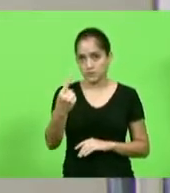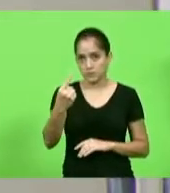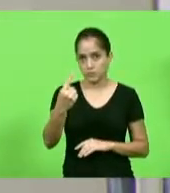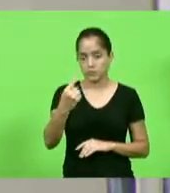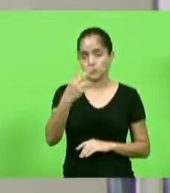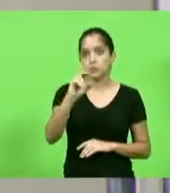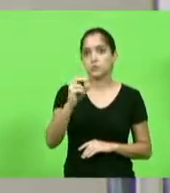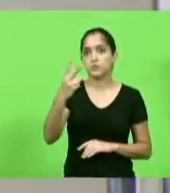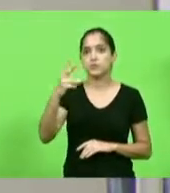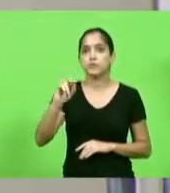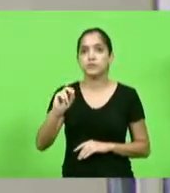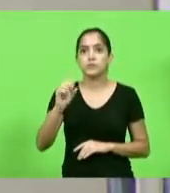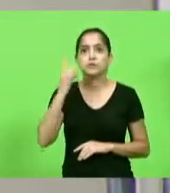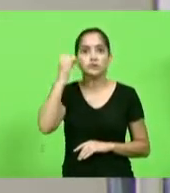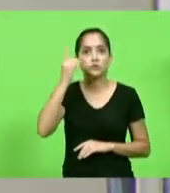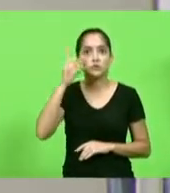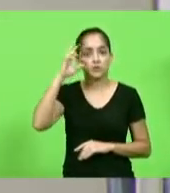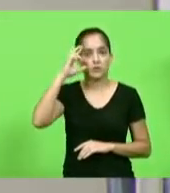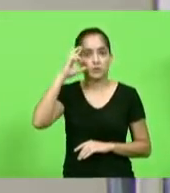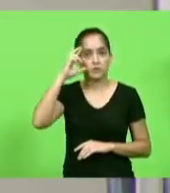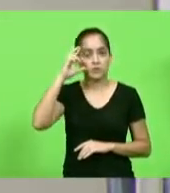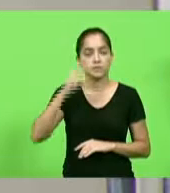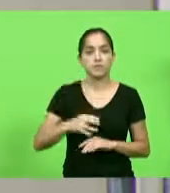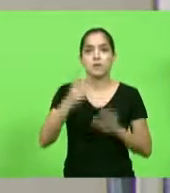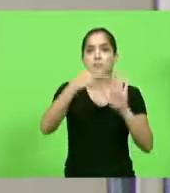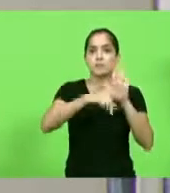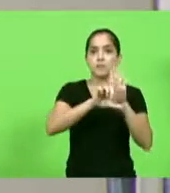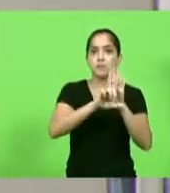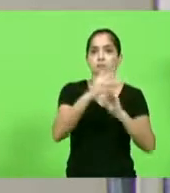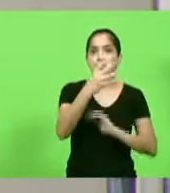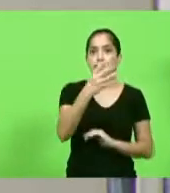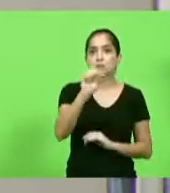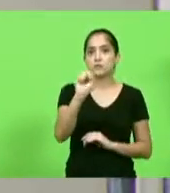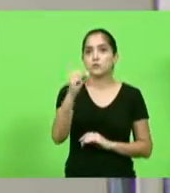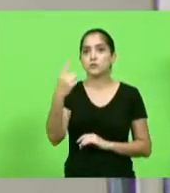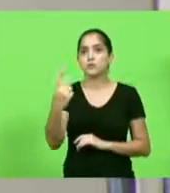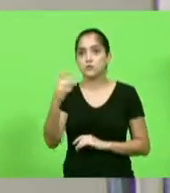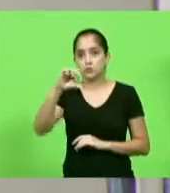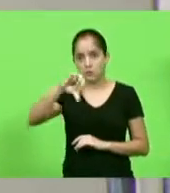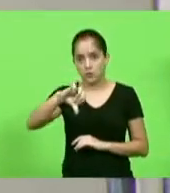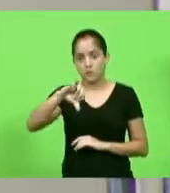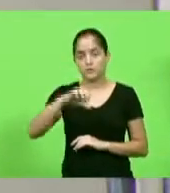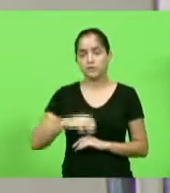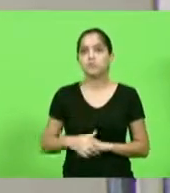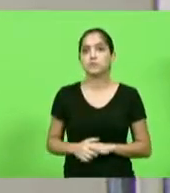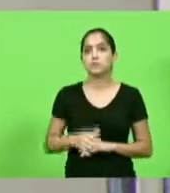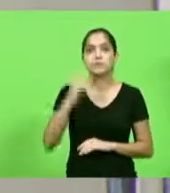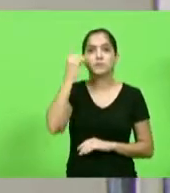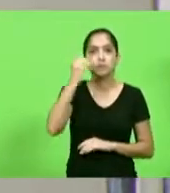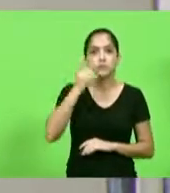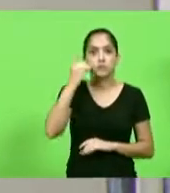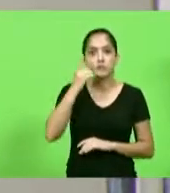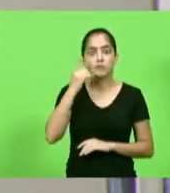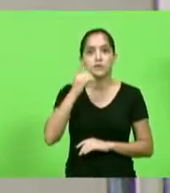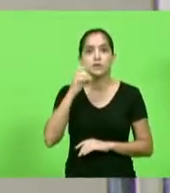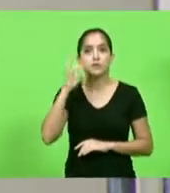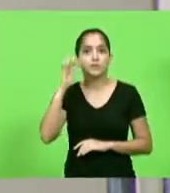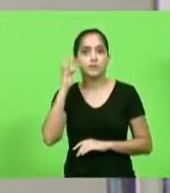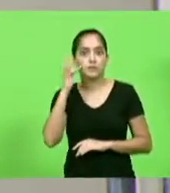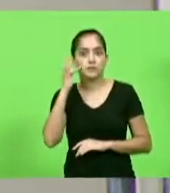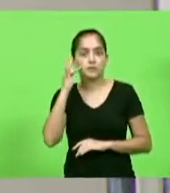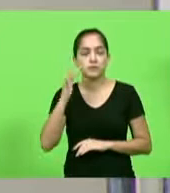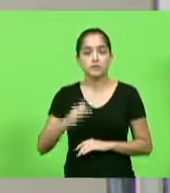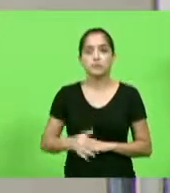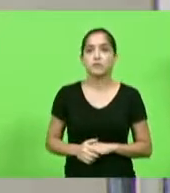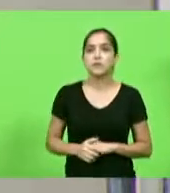de 2020, autor do deputado Ricardo Alba. Projeto de lei 489.5 de 2019, autor do deputado Felipe Estevam. A Comissão de